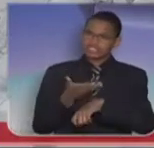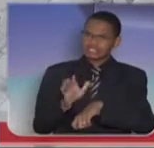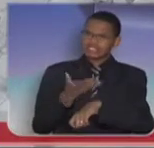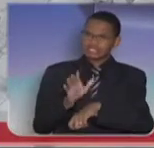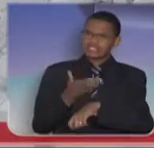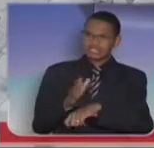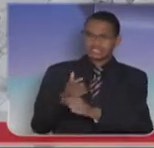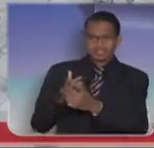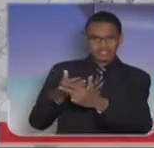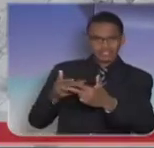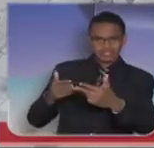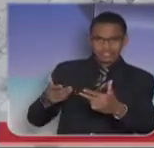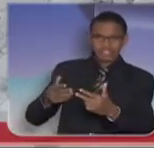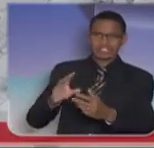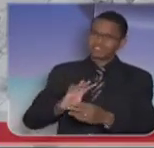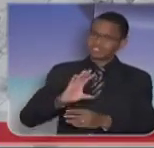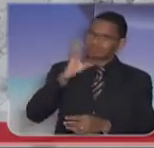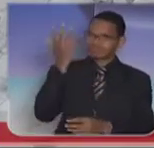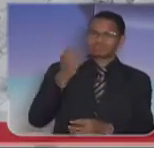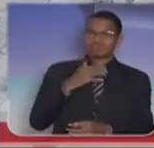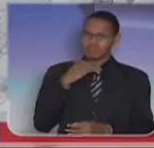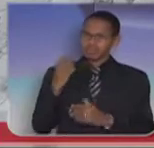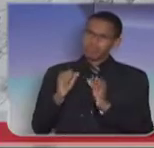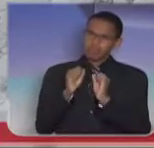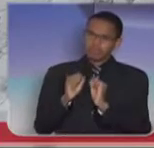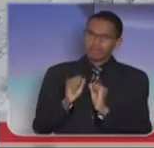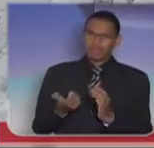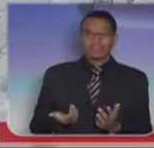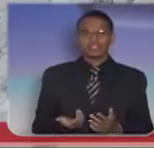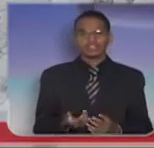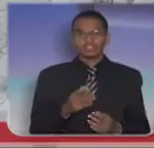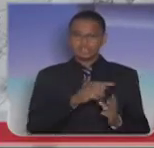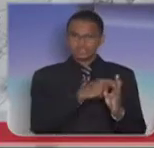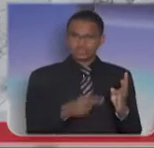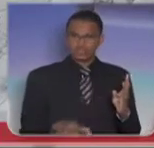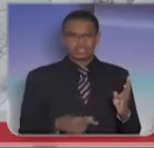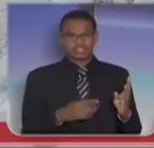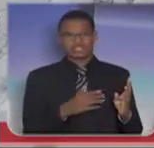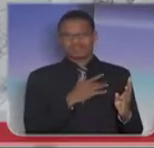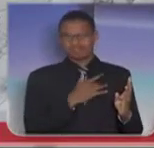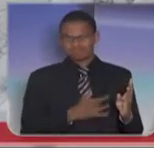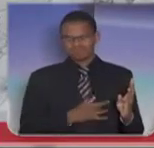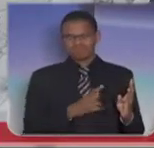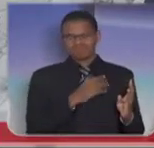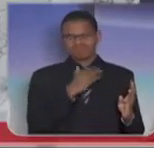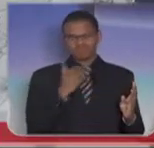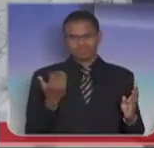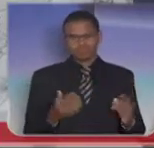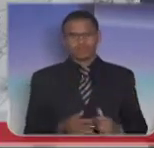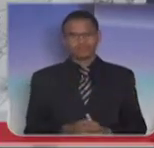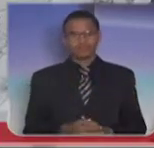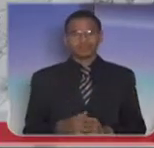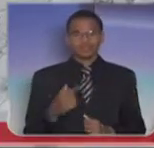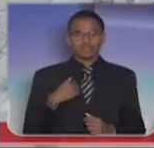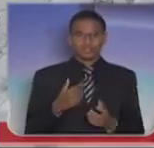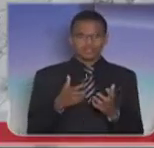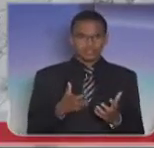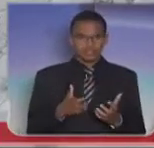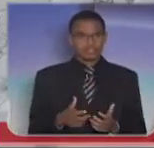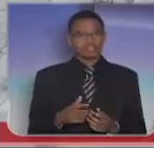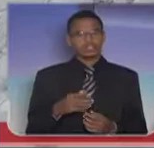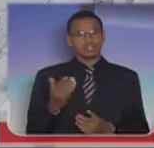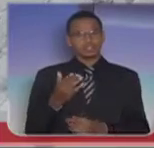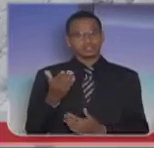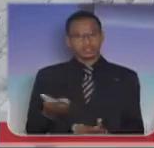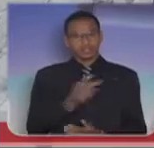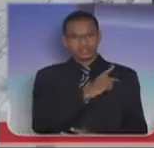para as missões mais difíceis, e esses três soldados, infelizmente, perderam a vida. Eu queria, senhora presidente, pedir por gentileza